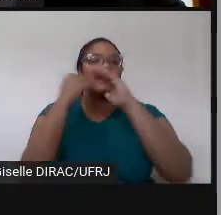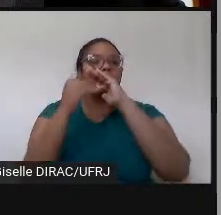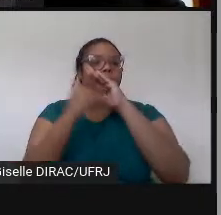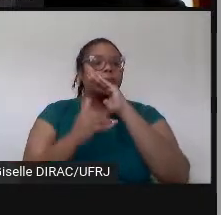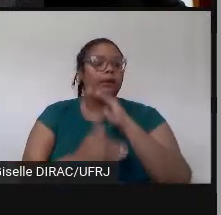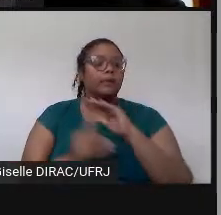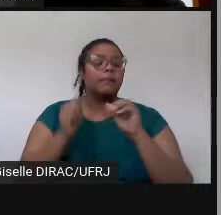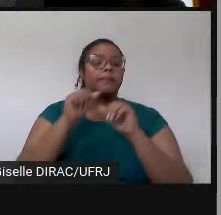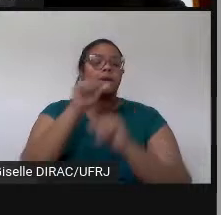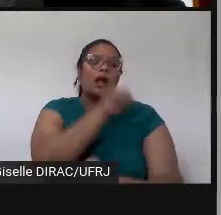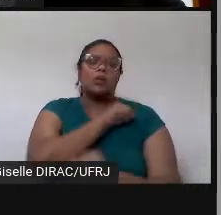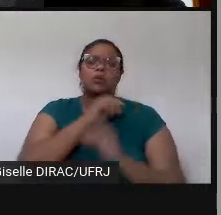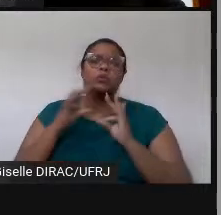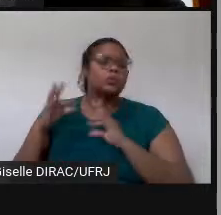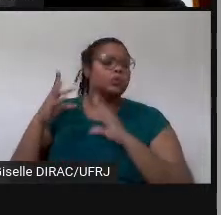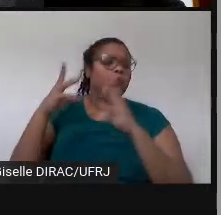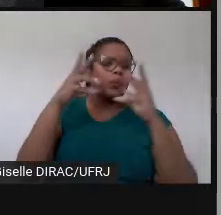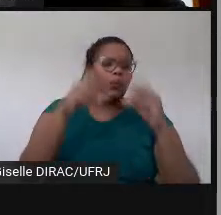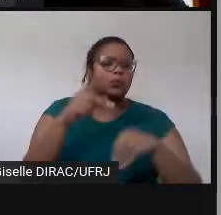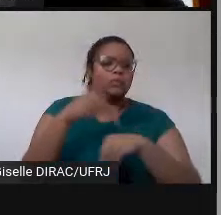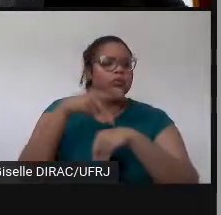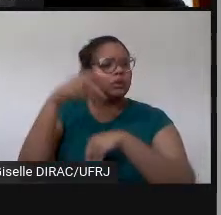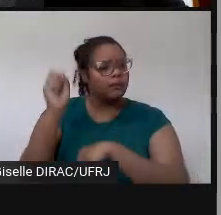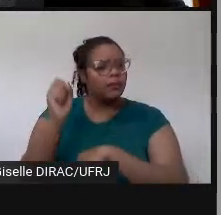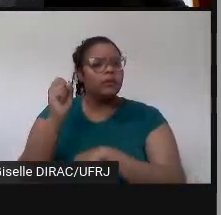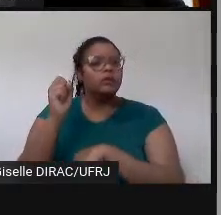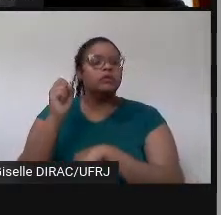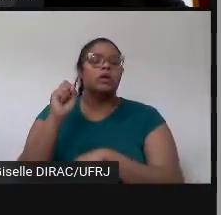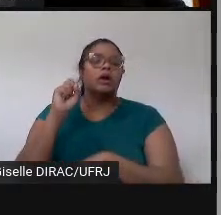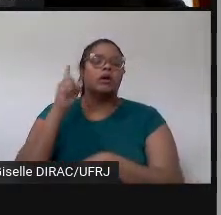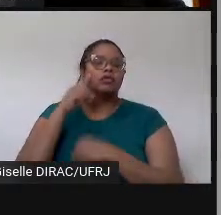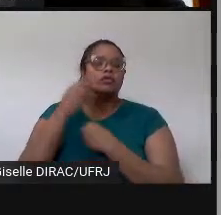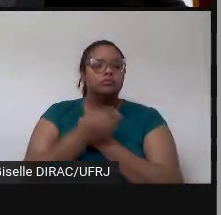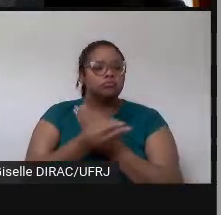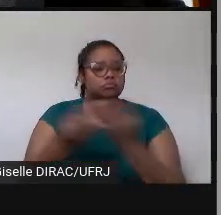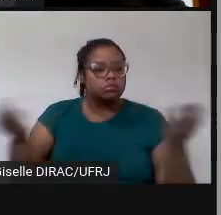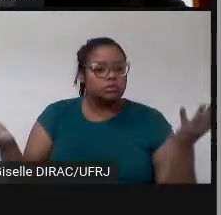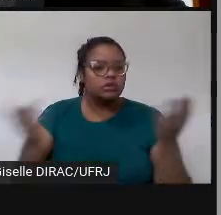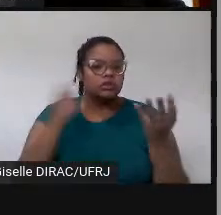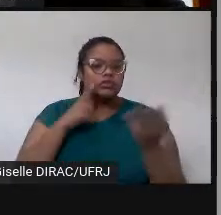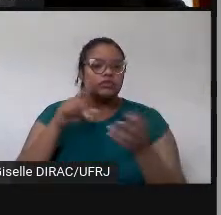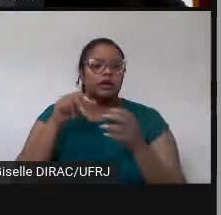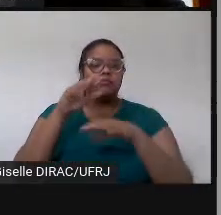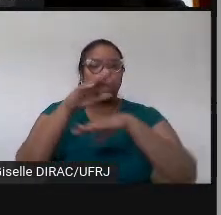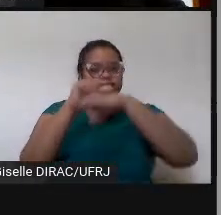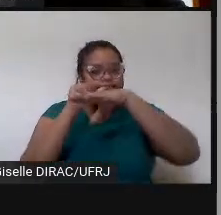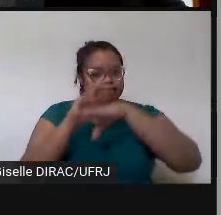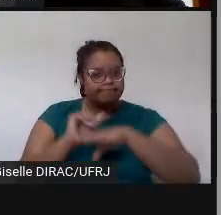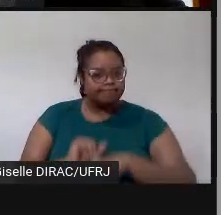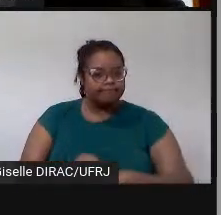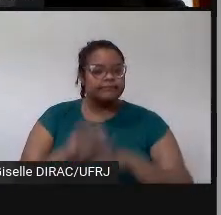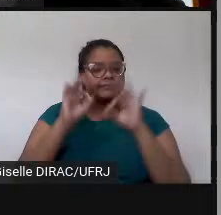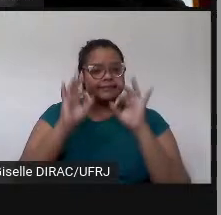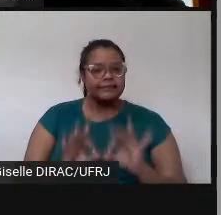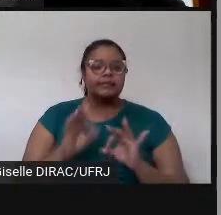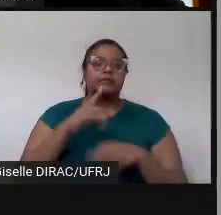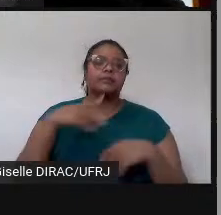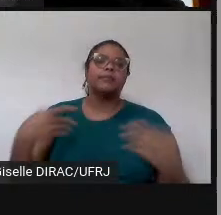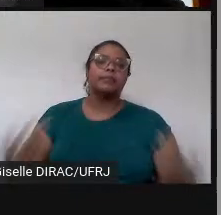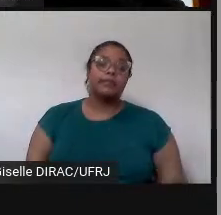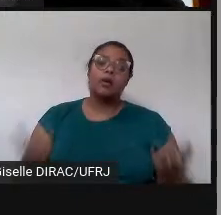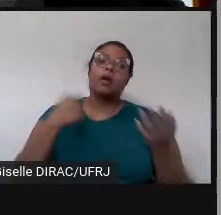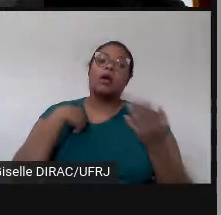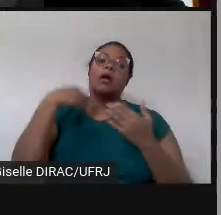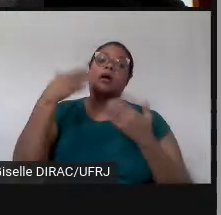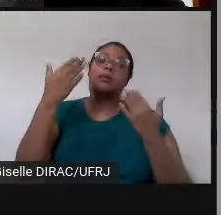lançando essa chamada. Vocês podem aguardar que a gente vai fazer essa chamada em breve. Então, é isso, muito obrigado